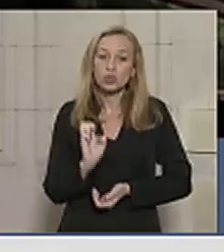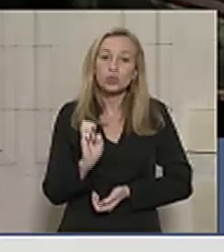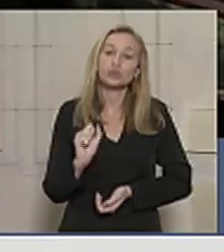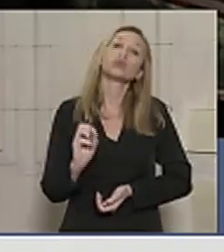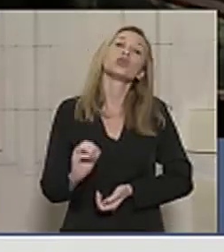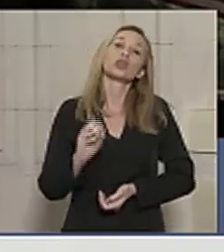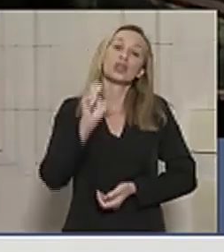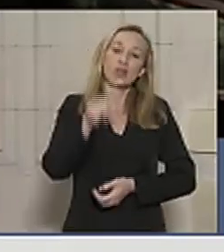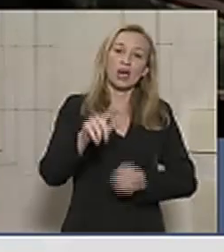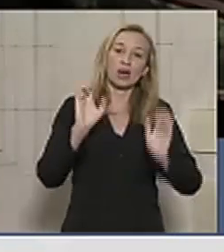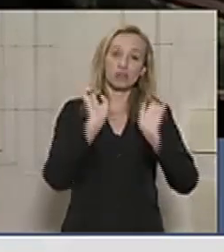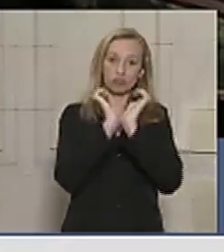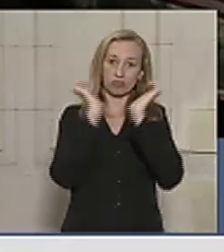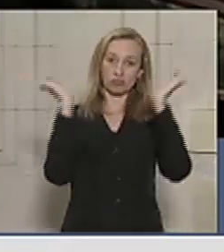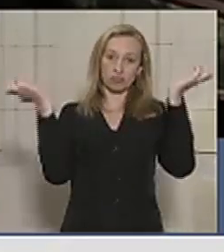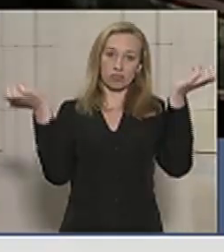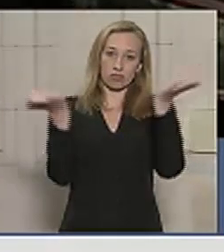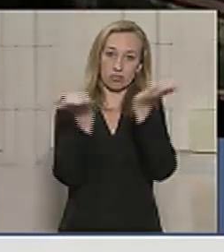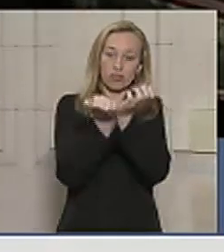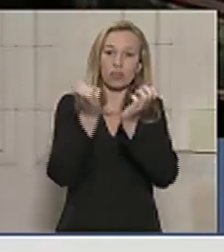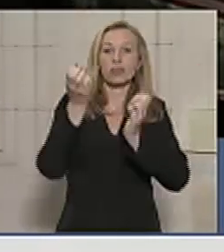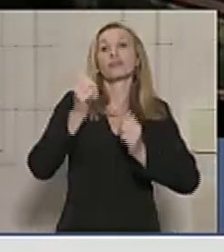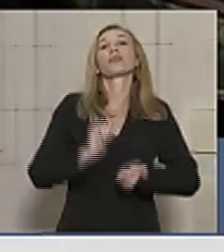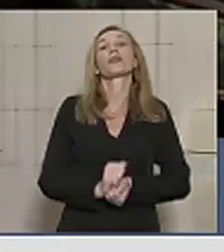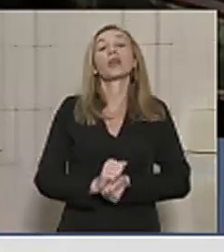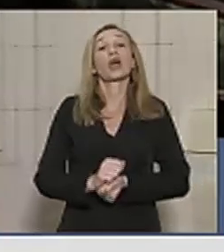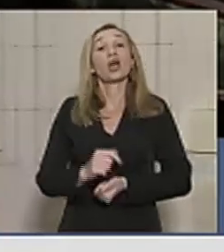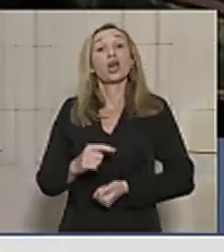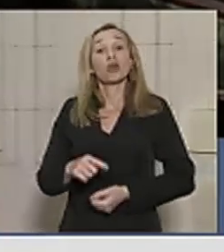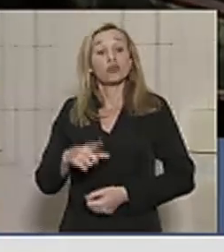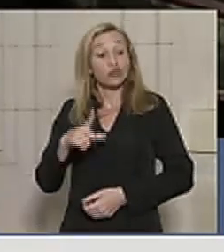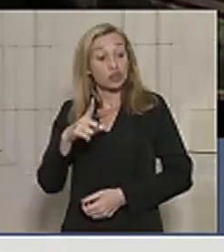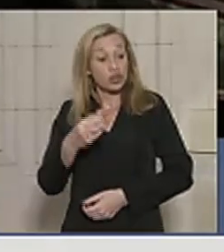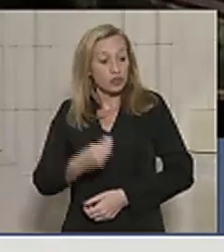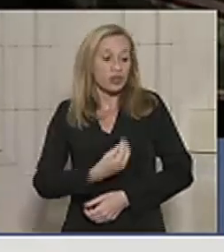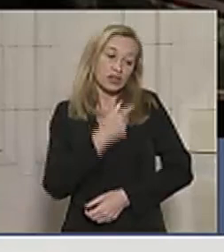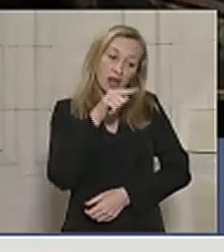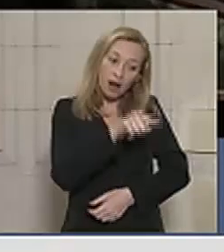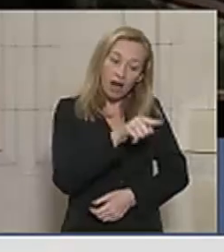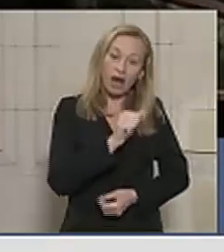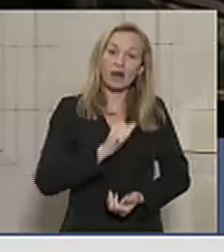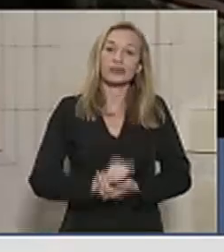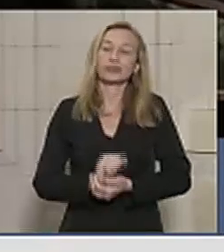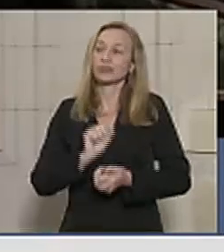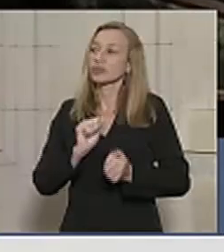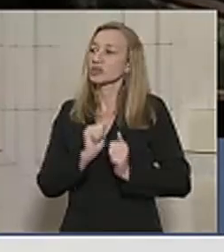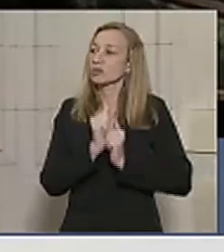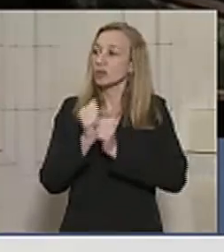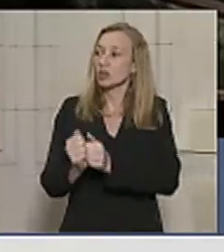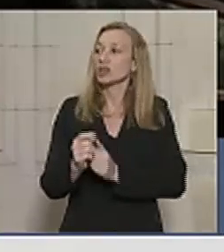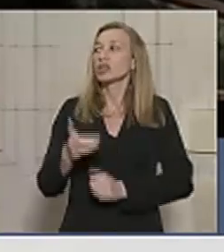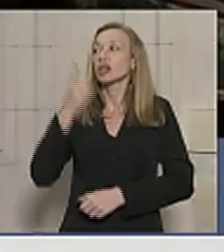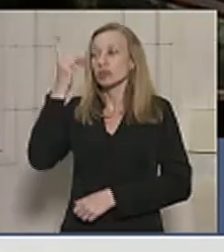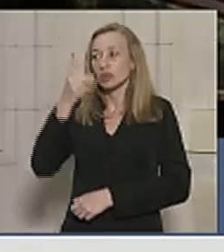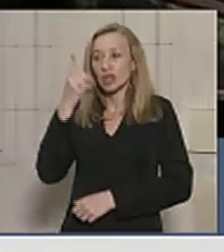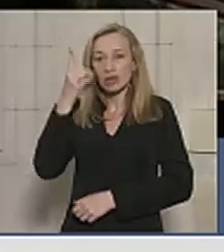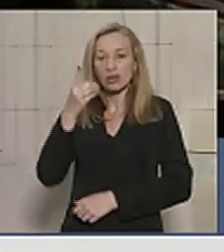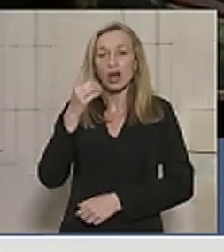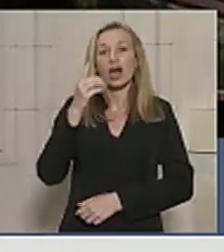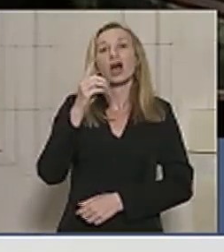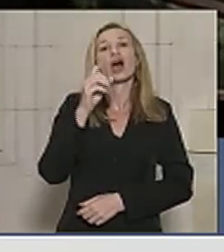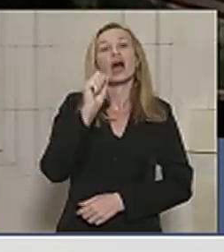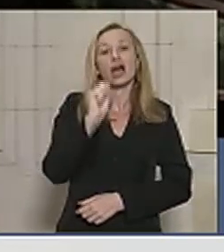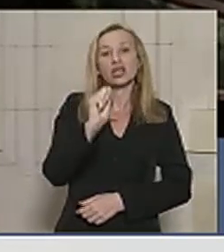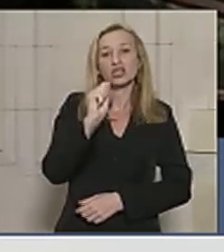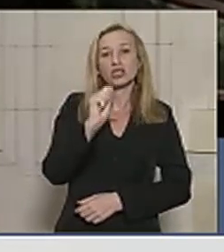Maracanã. Então, estive naquela oportunidade, acompanhado do deputado Alexandre Kinnoploch, e